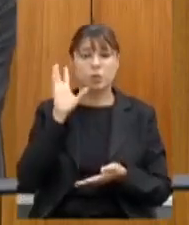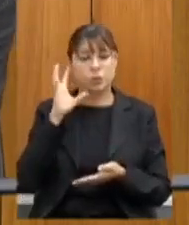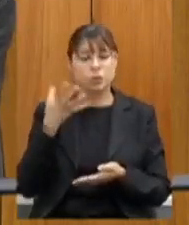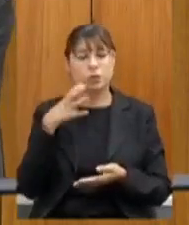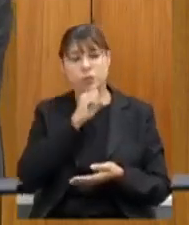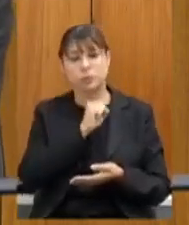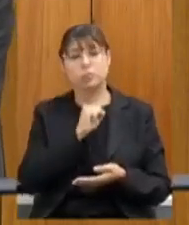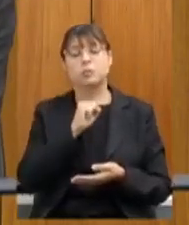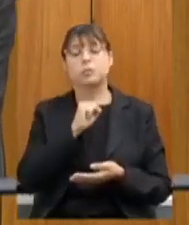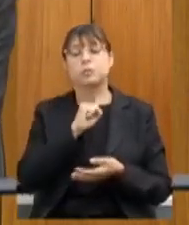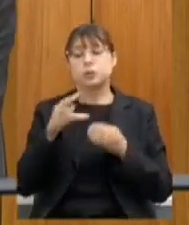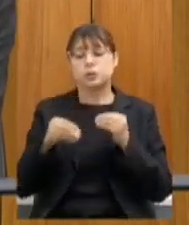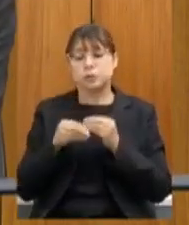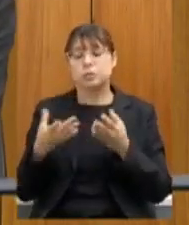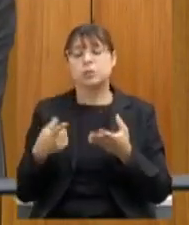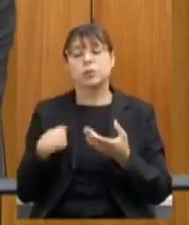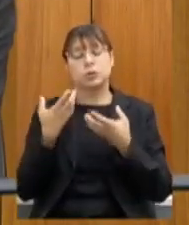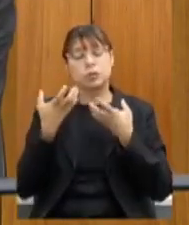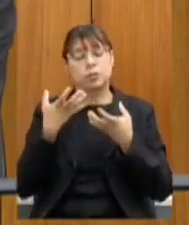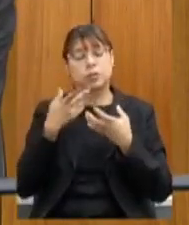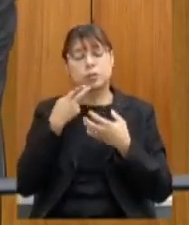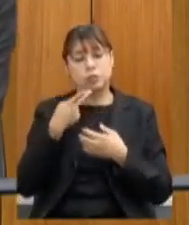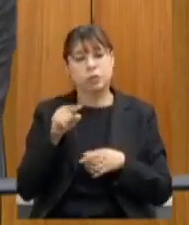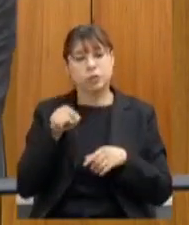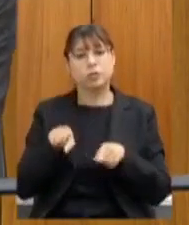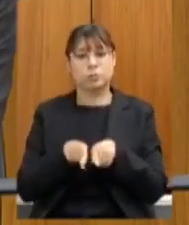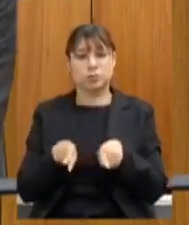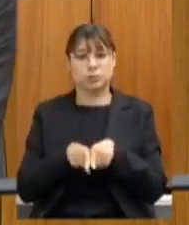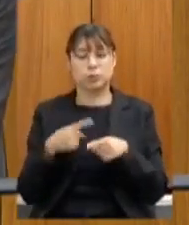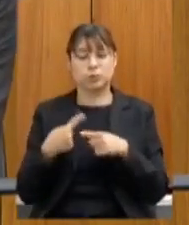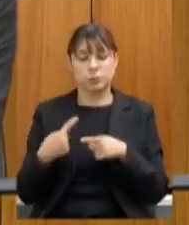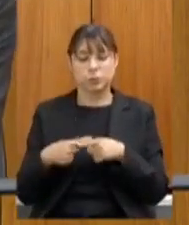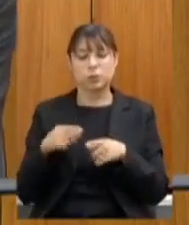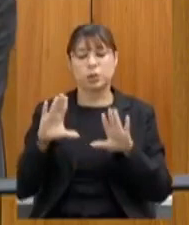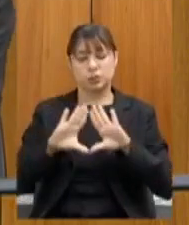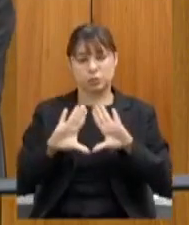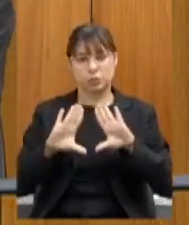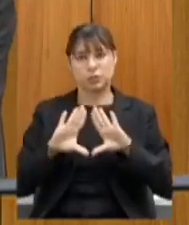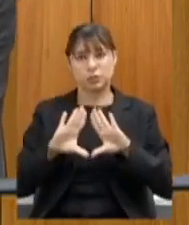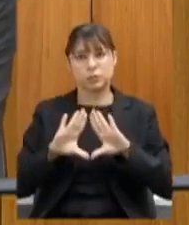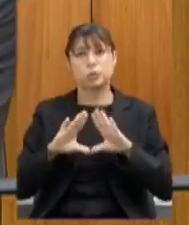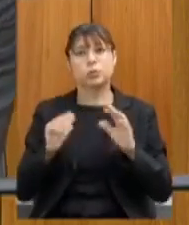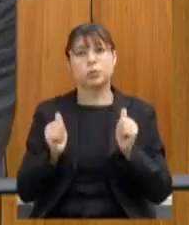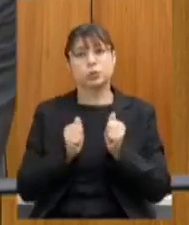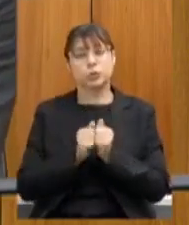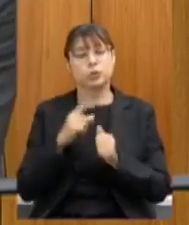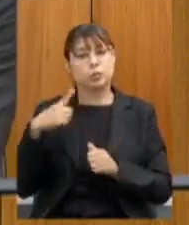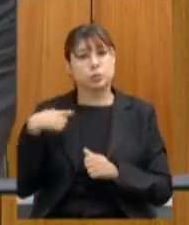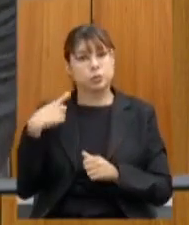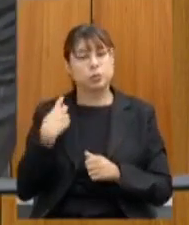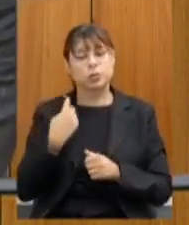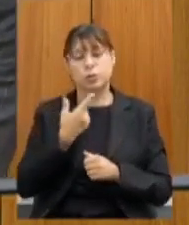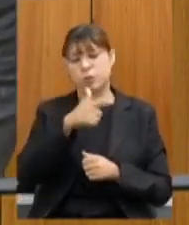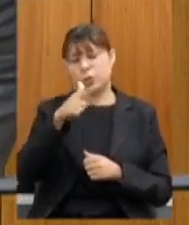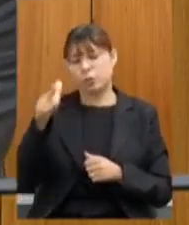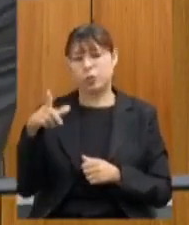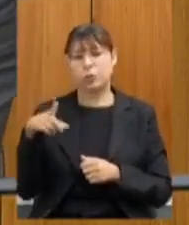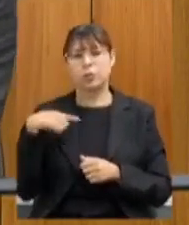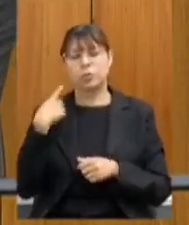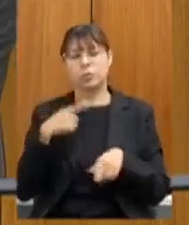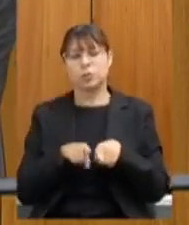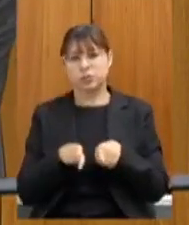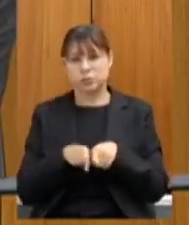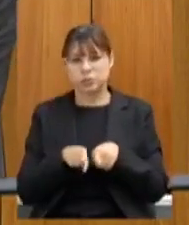pagar essas emendas então eu quero deixar isso também registrado porque aqui a assembleia juntamente com os deputados vários outros deputados também